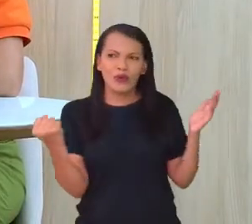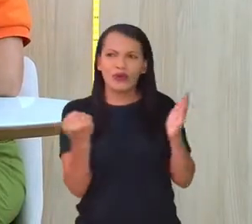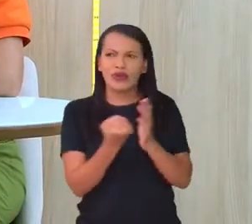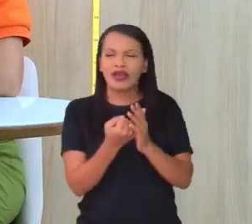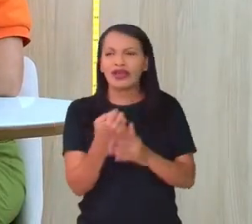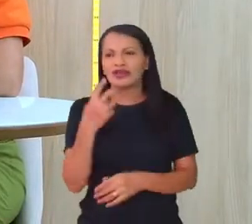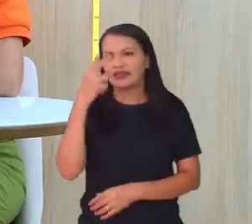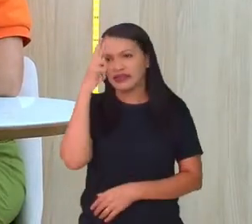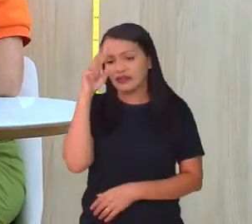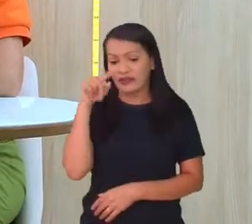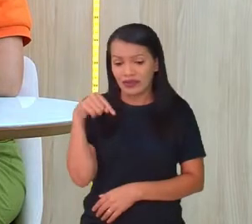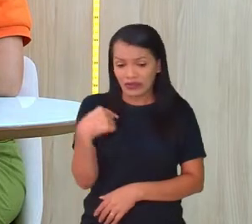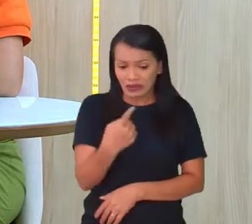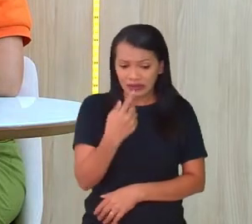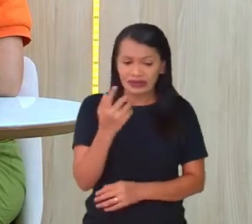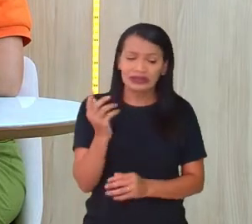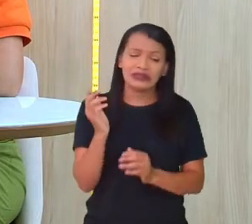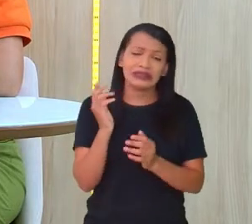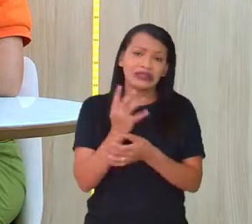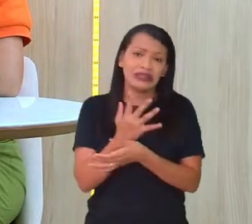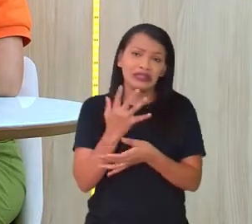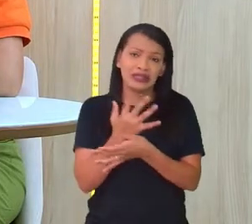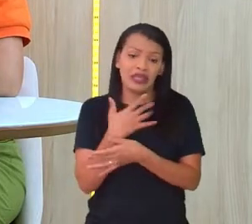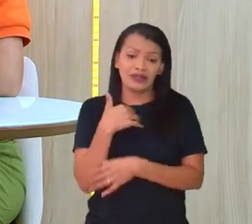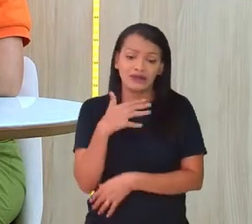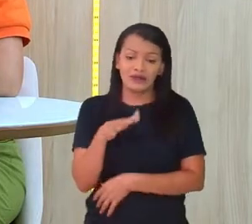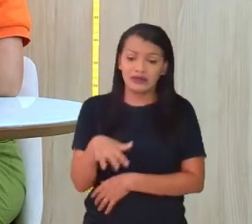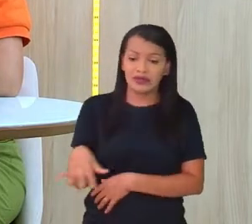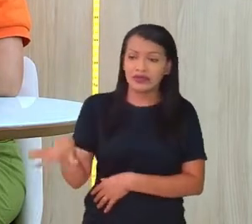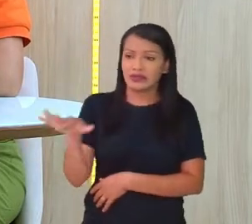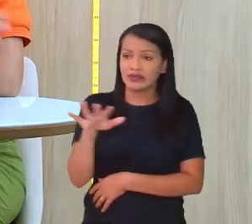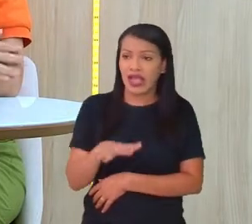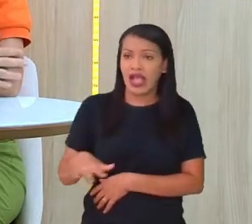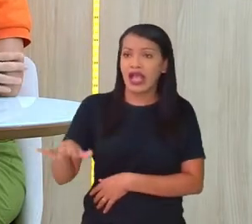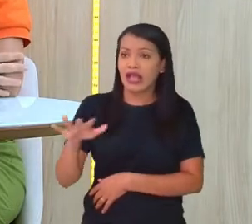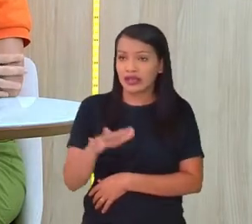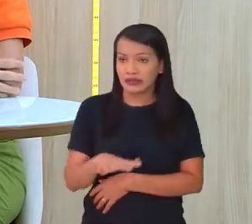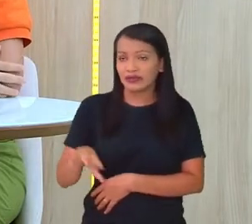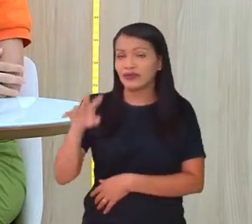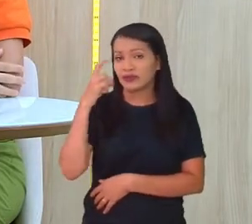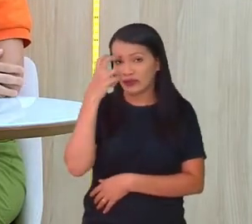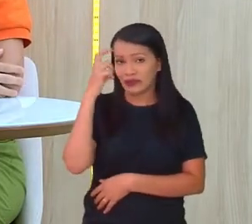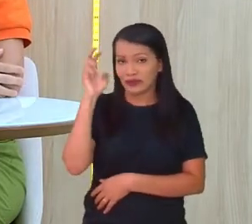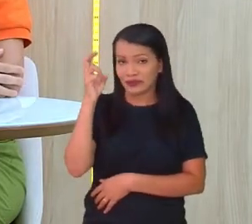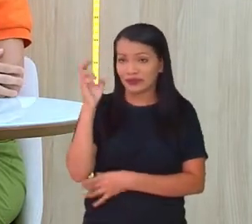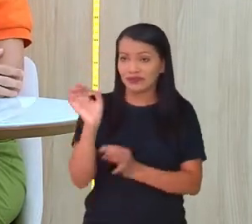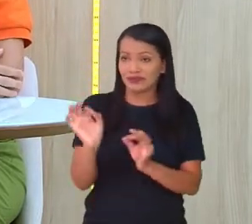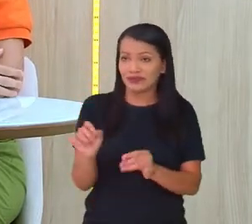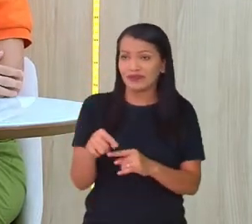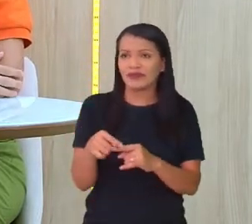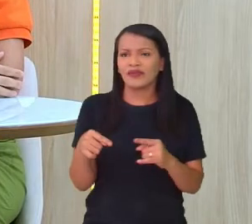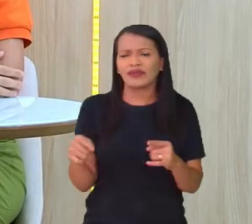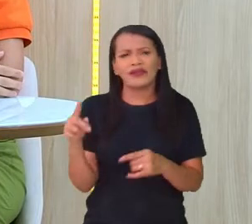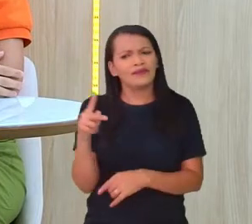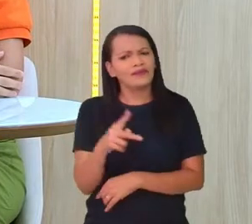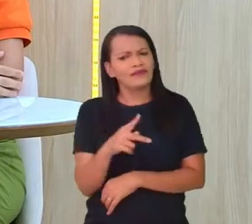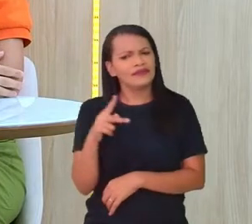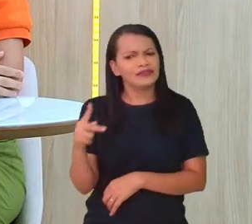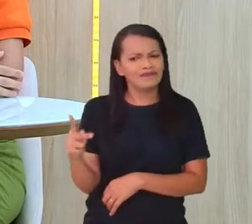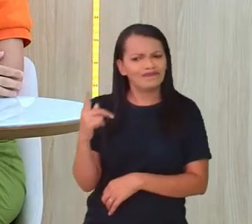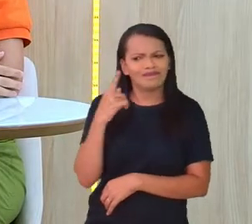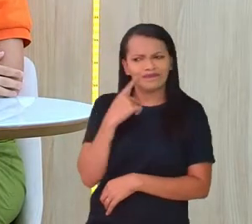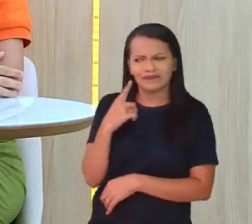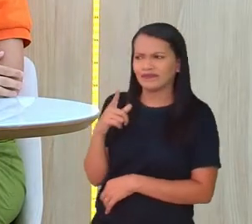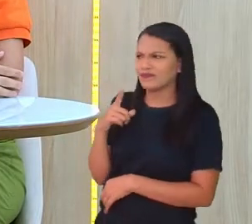história da nossa cidade, né, esses espaços culturais, Juninho, mas, professora, né,